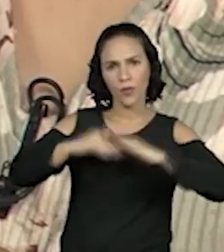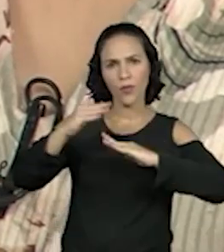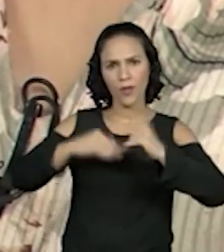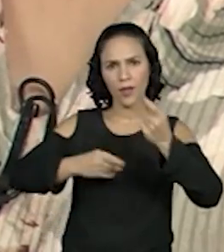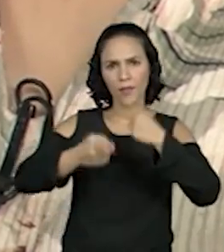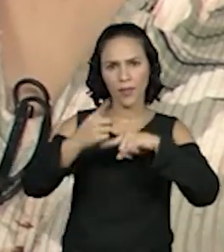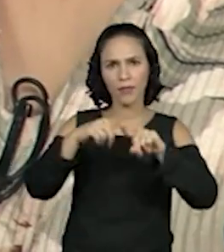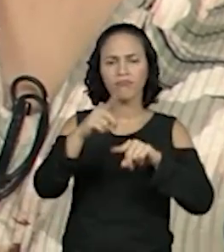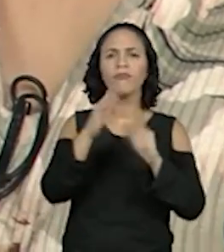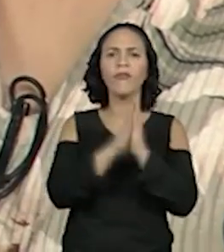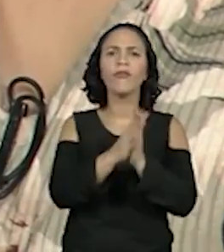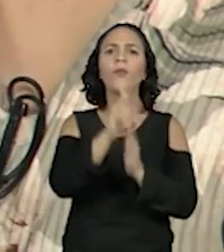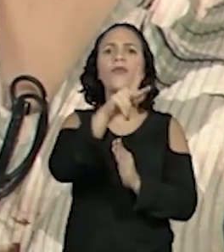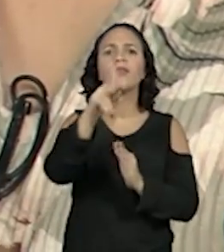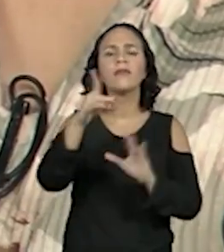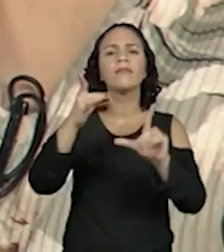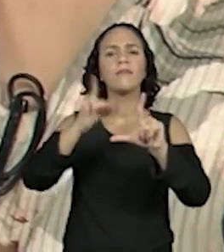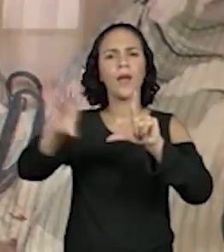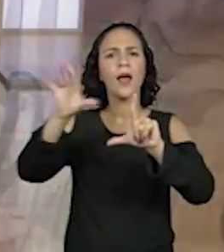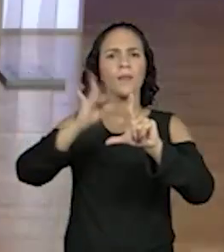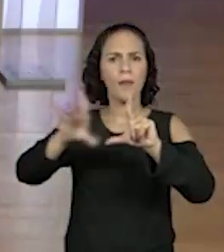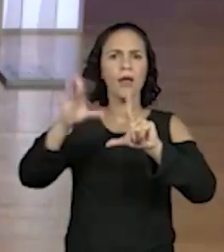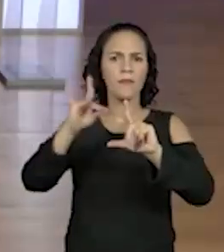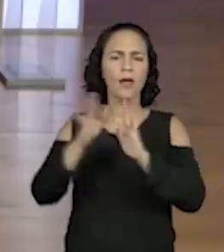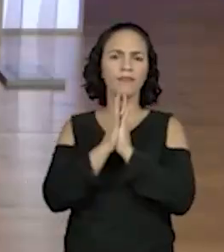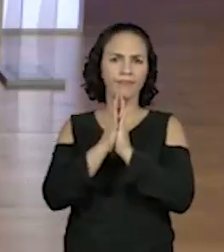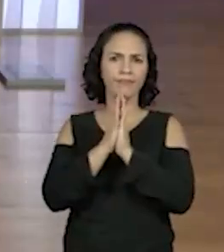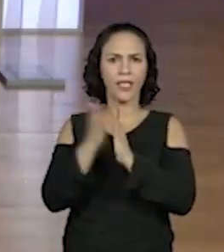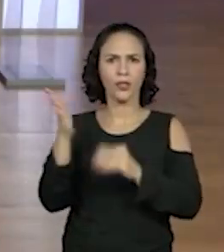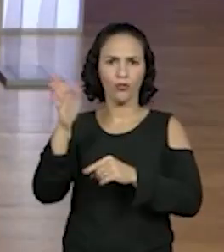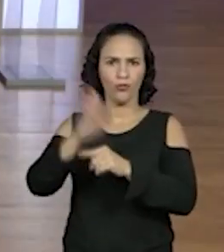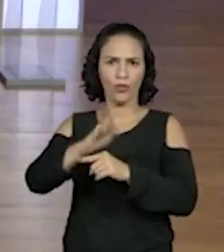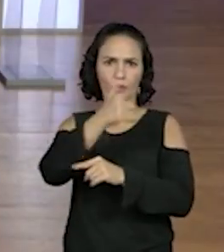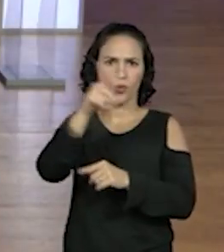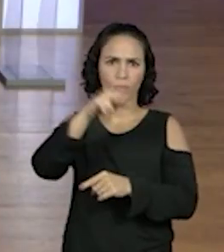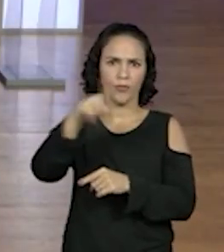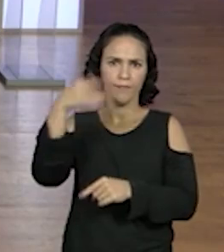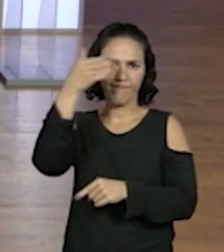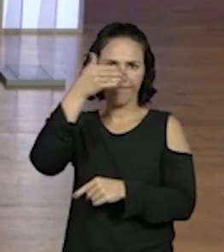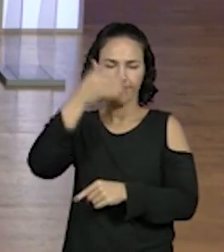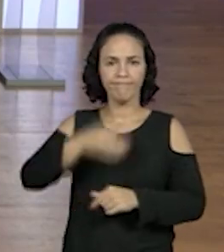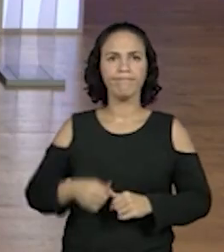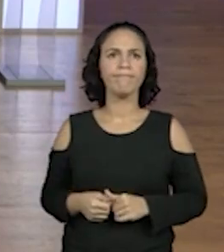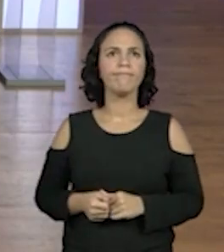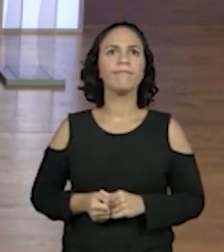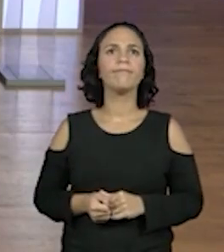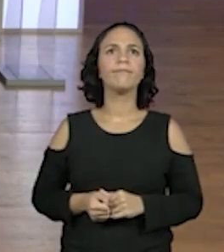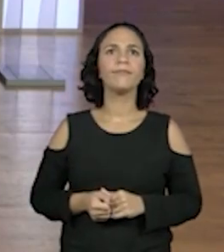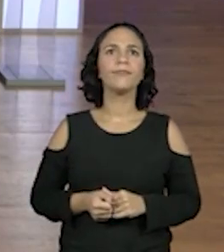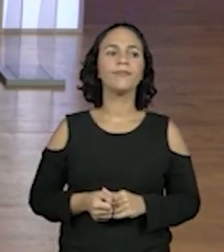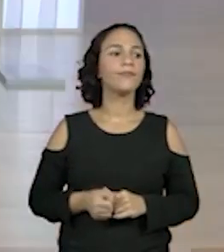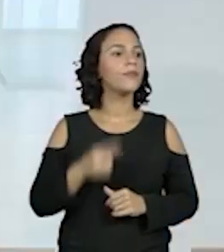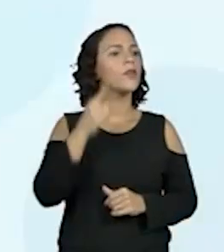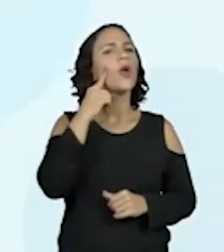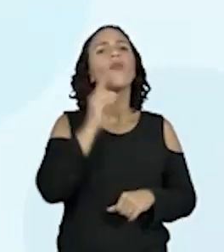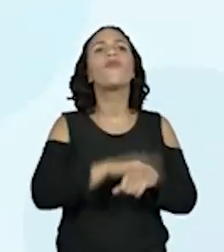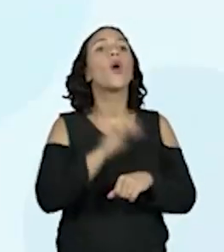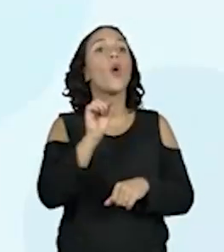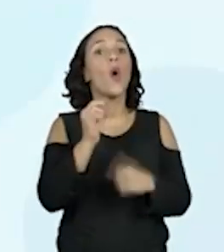pegou, vai colocando aí, nos ajudando, não é? A compartilhar. Olha lá o que a Profran fez.